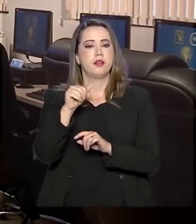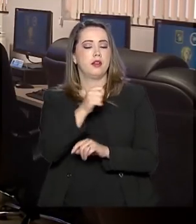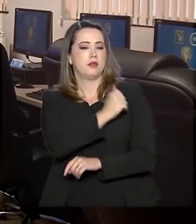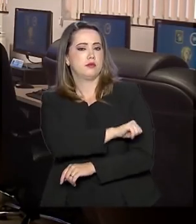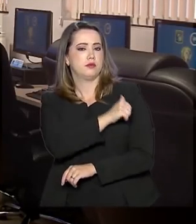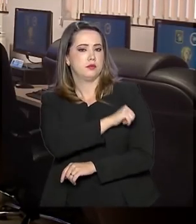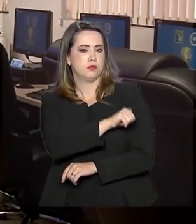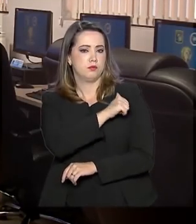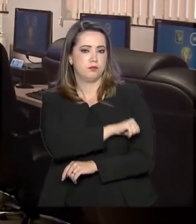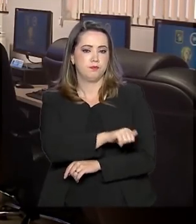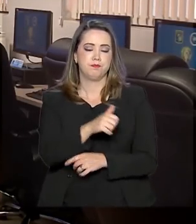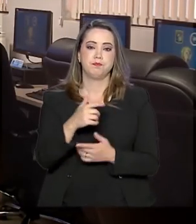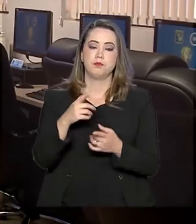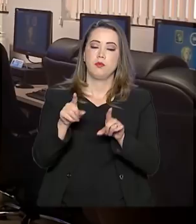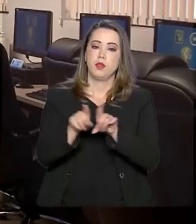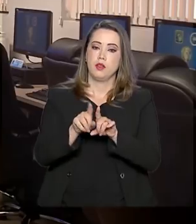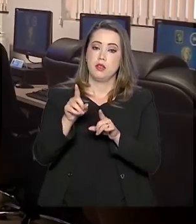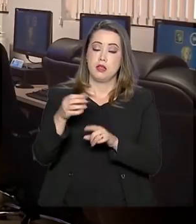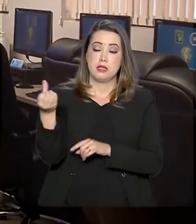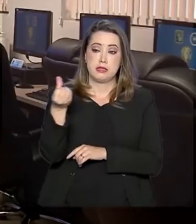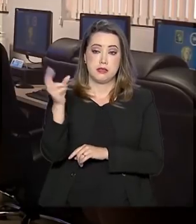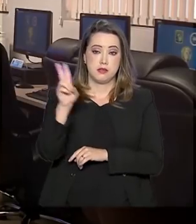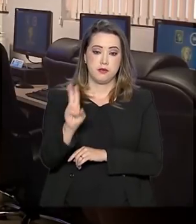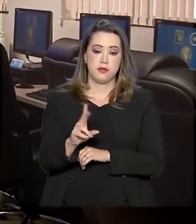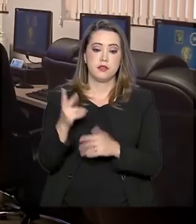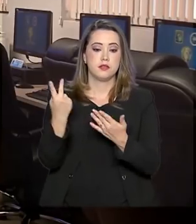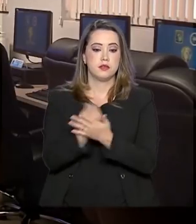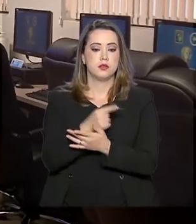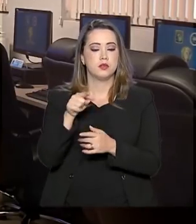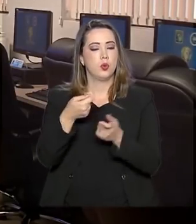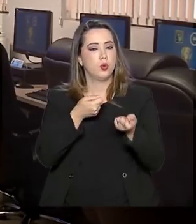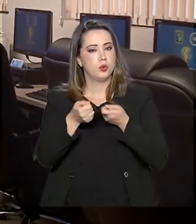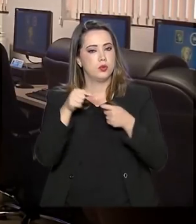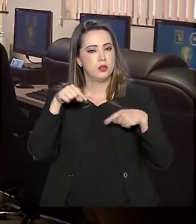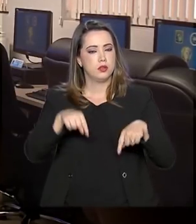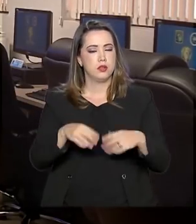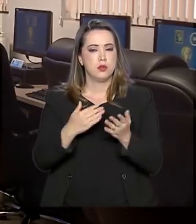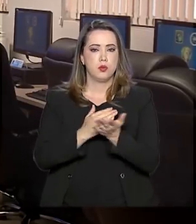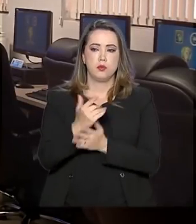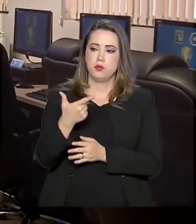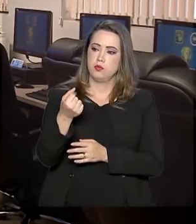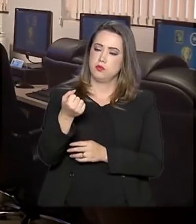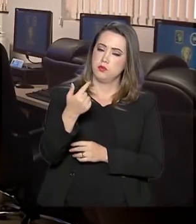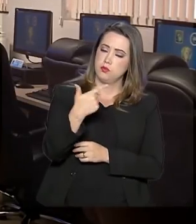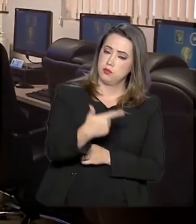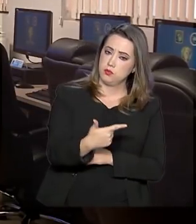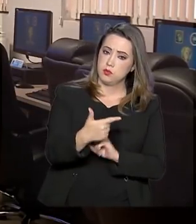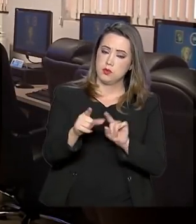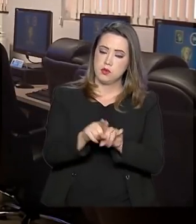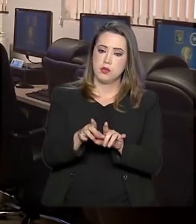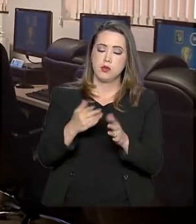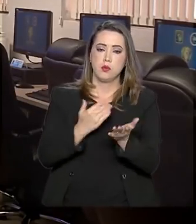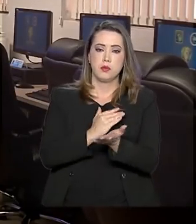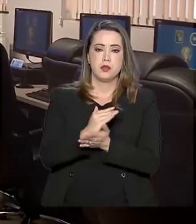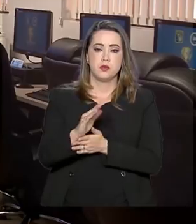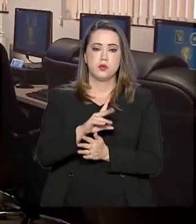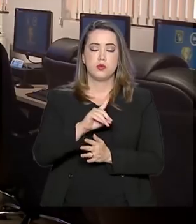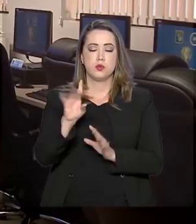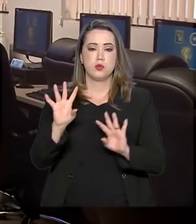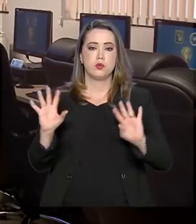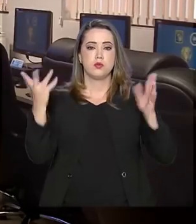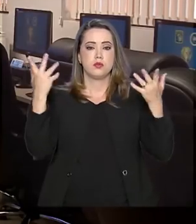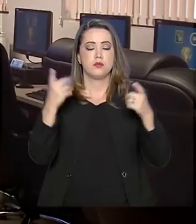é a sexta vez que o espaço está sendo ativado. A Sala Master foi criada em 2012 para a Rio+, e foi acionada nos grandes